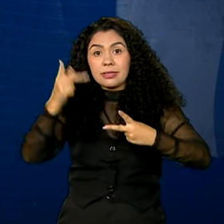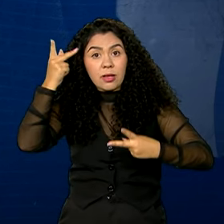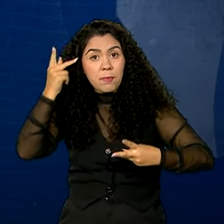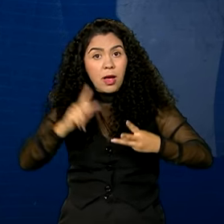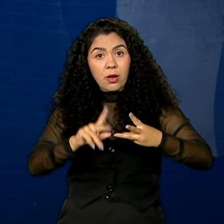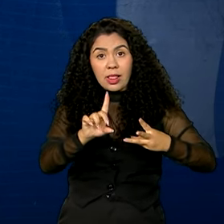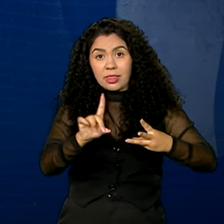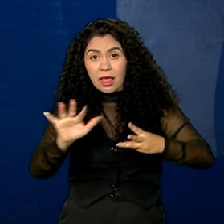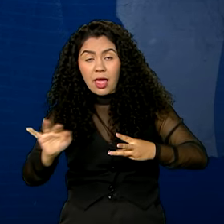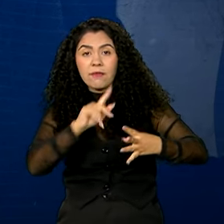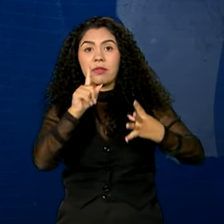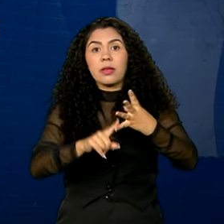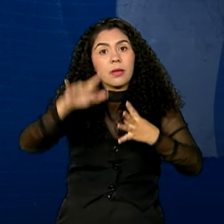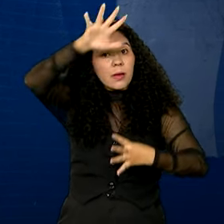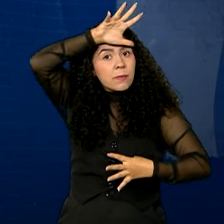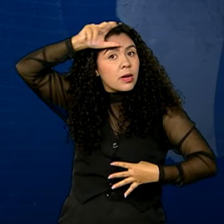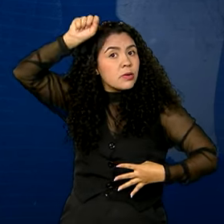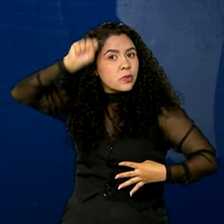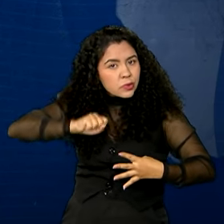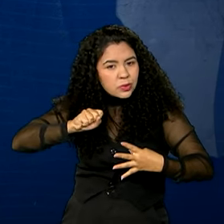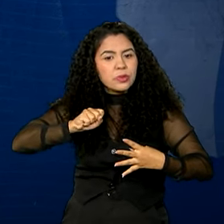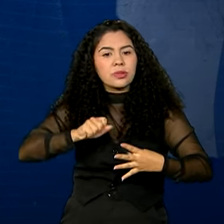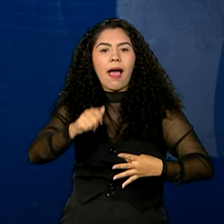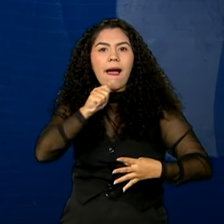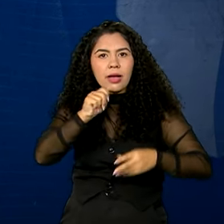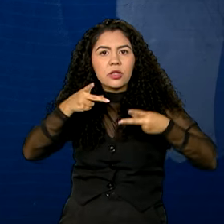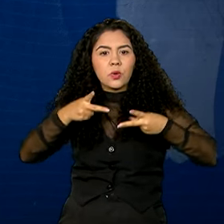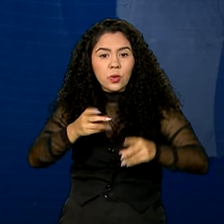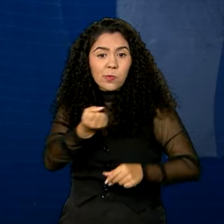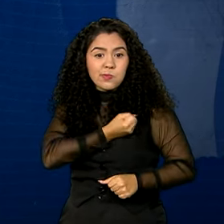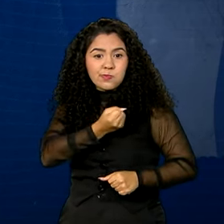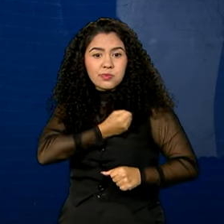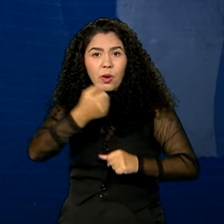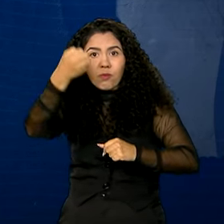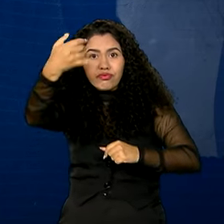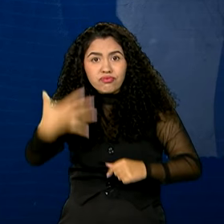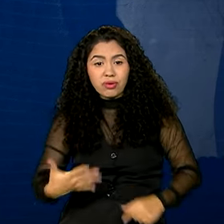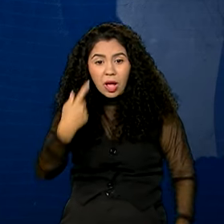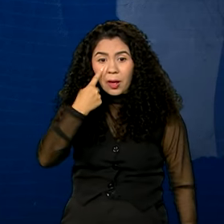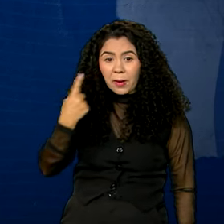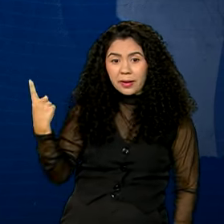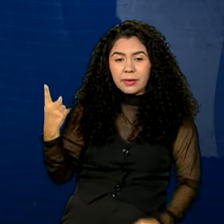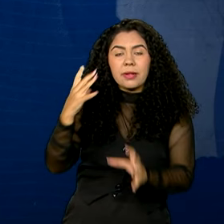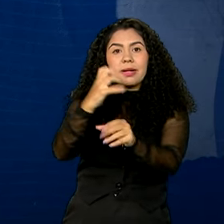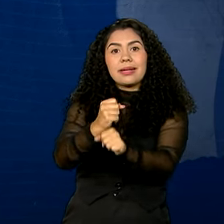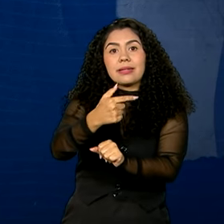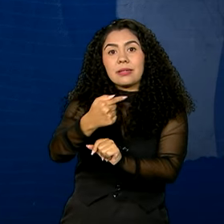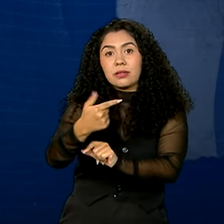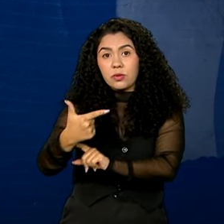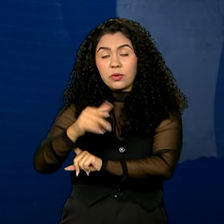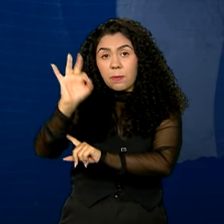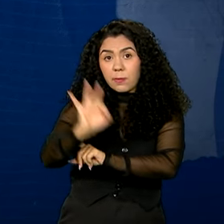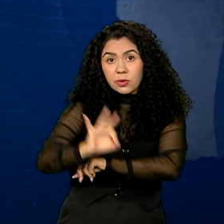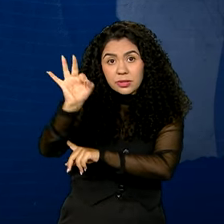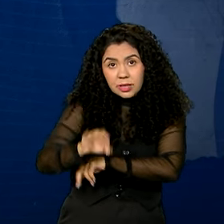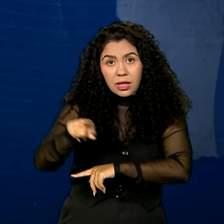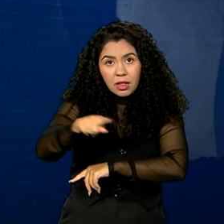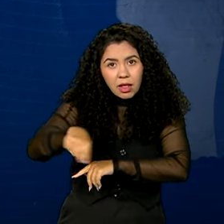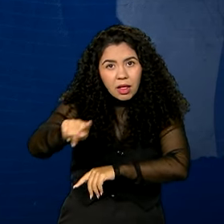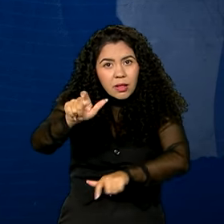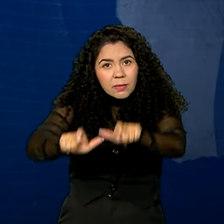e Mato Grosso do Sul seguem a lista dos locais com maior número de resgatados. 72% desses trabalhadores